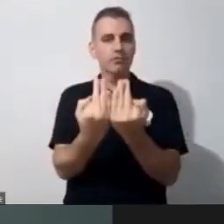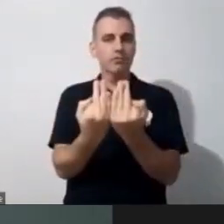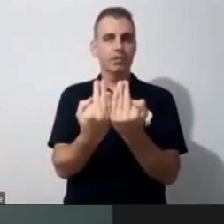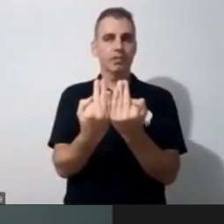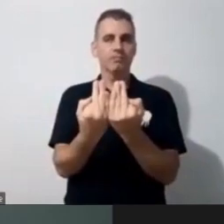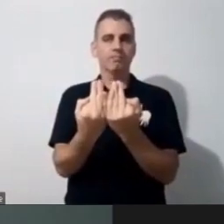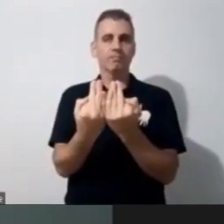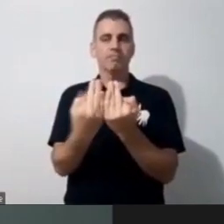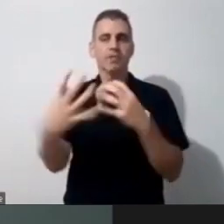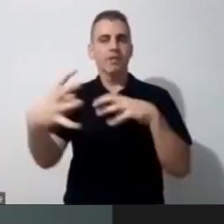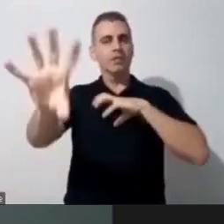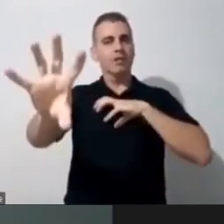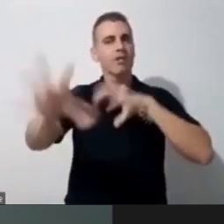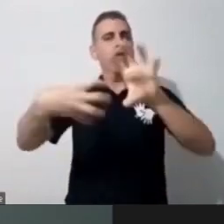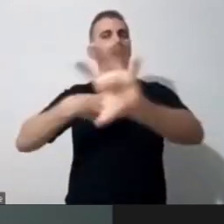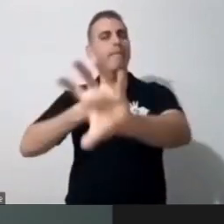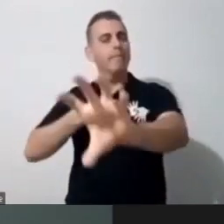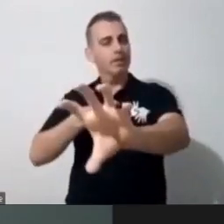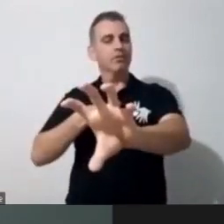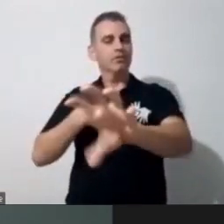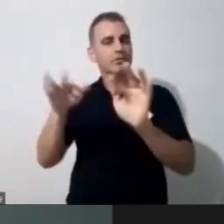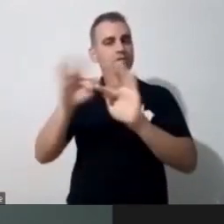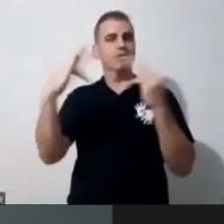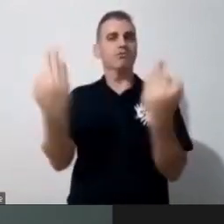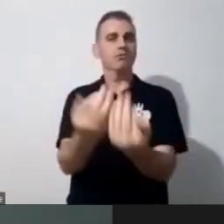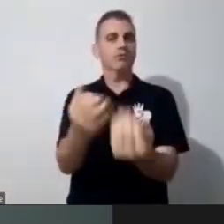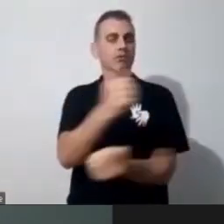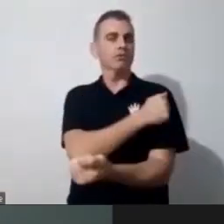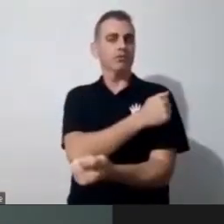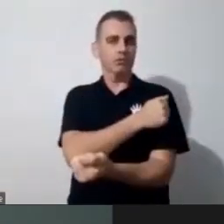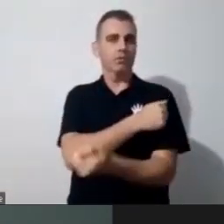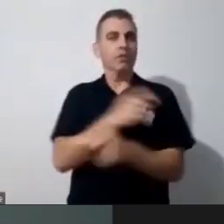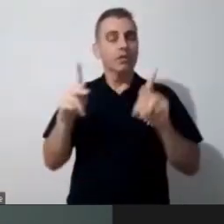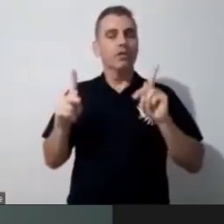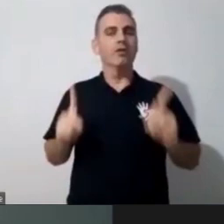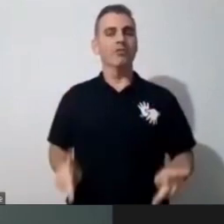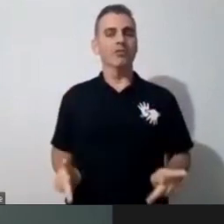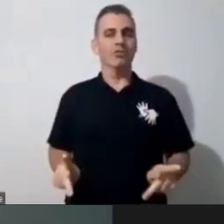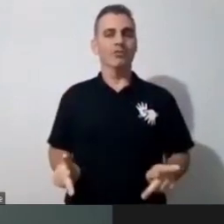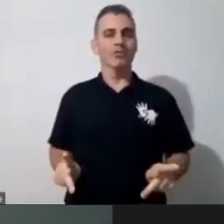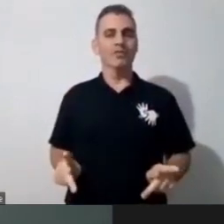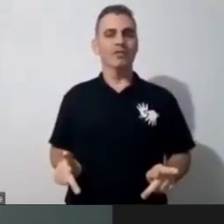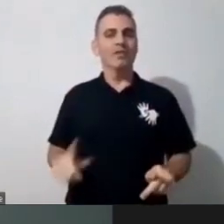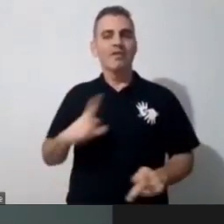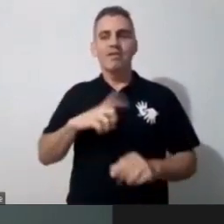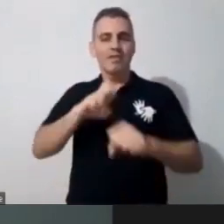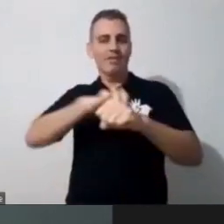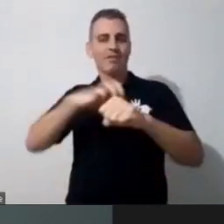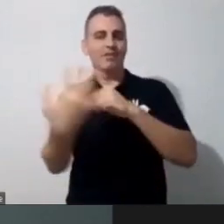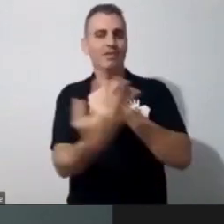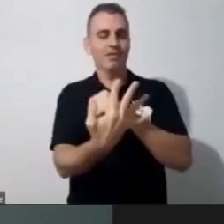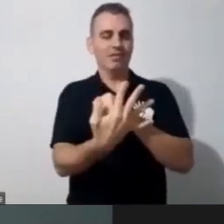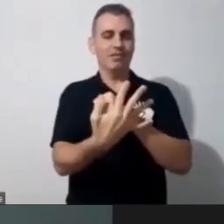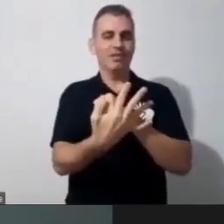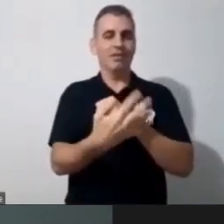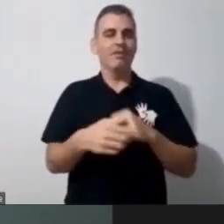no lugar delas, assim, enquanto pessoas passando por uma pandemia também, porque daqui a pouco a gente esquece, a gente só manda,